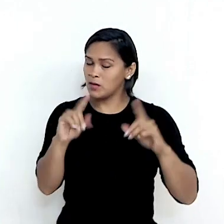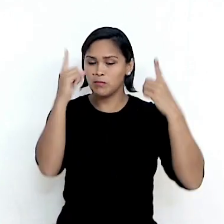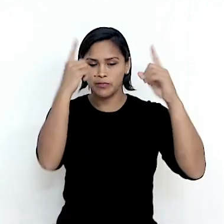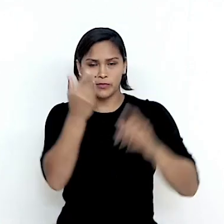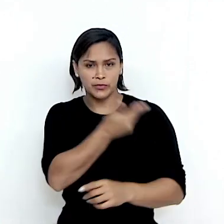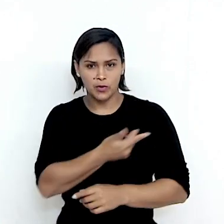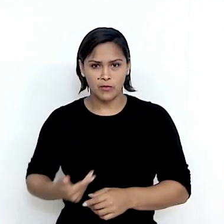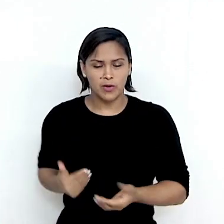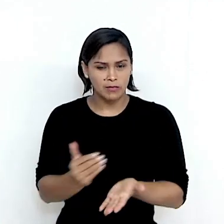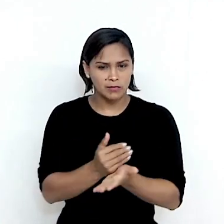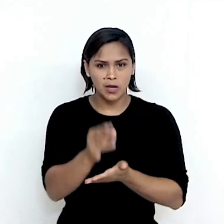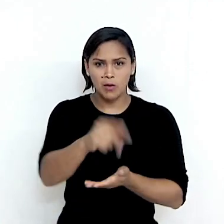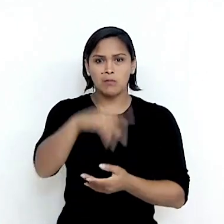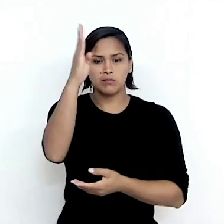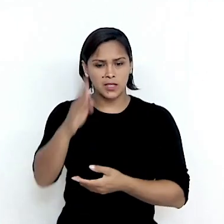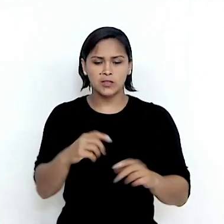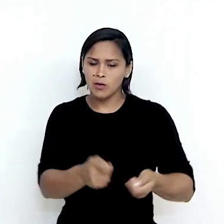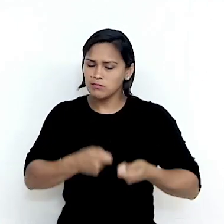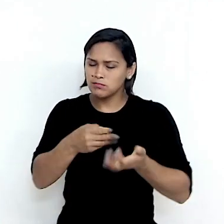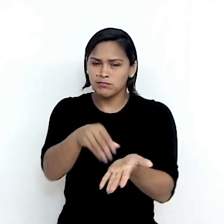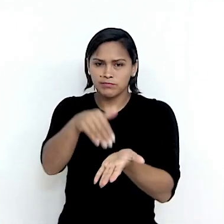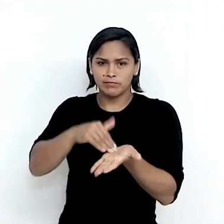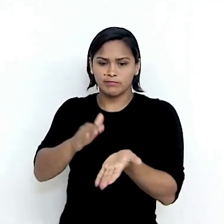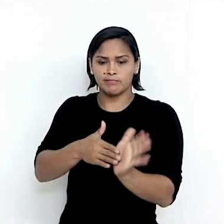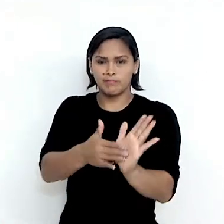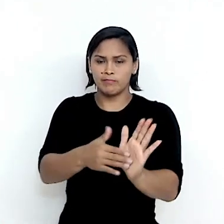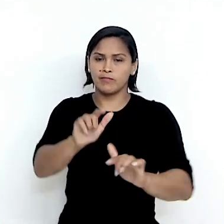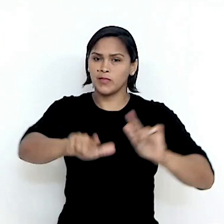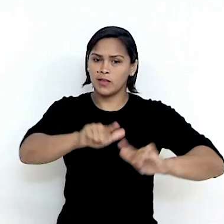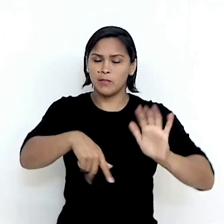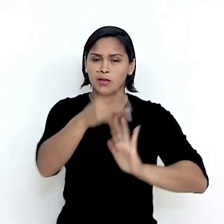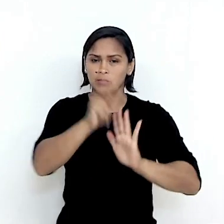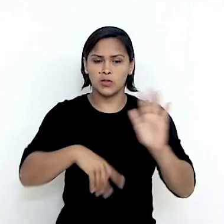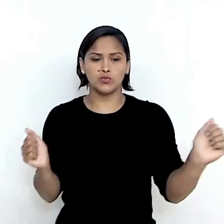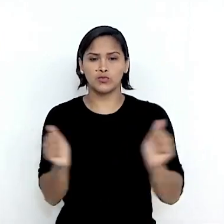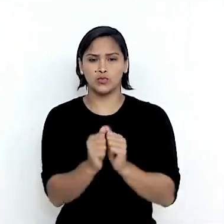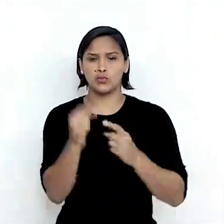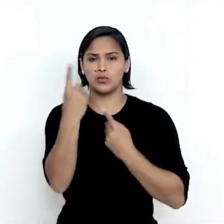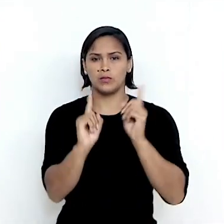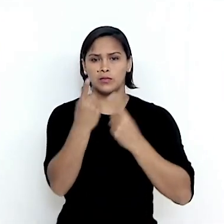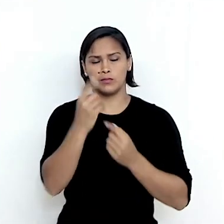iniciativa, o governo brasileiro estará sempre disponível para trabalhar nesse projeto com vocês.